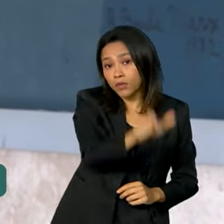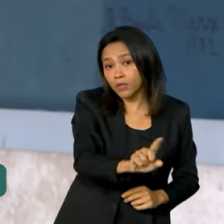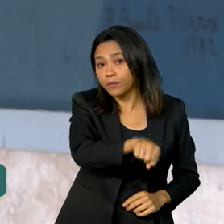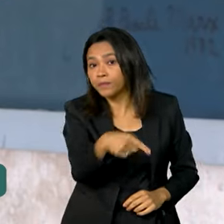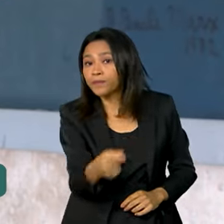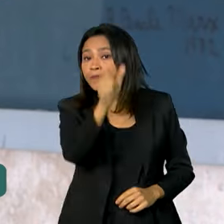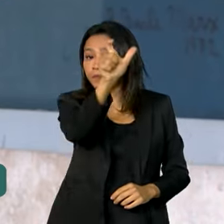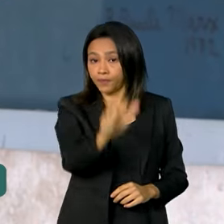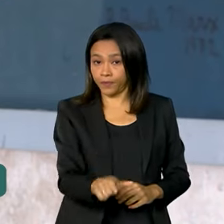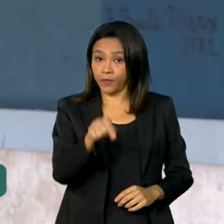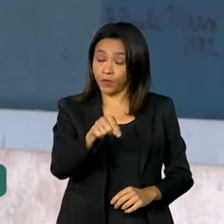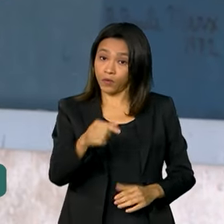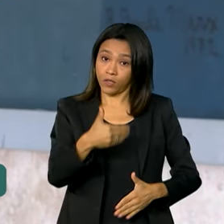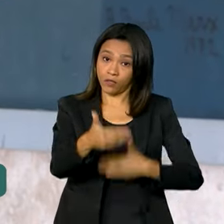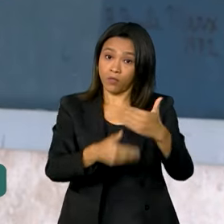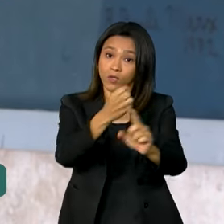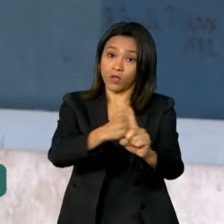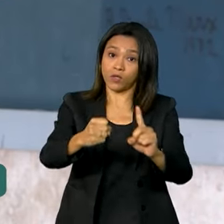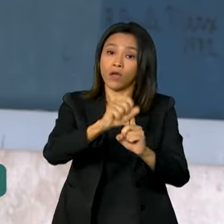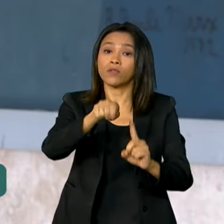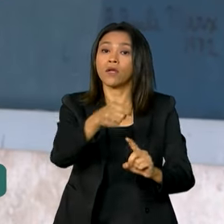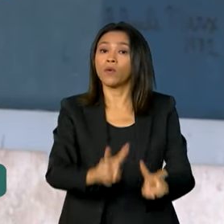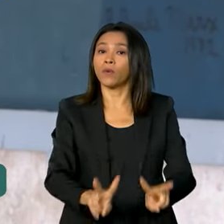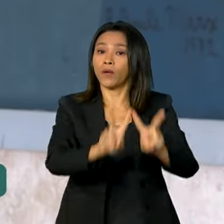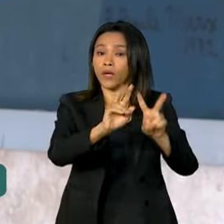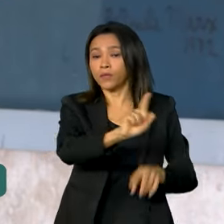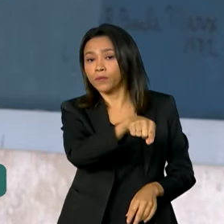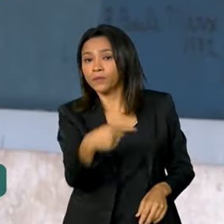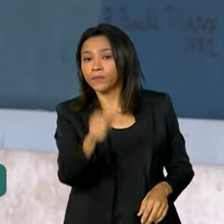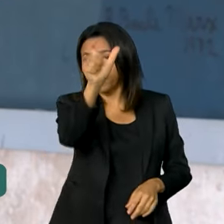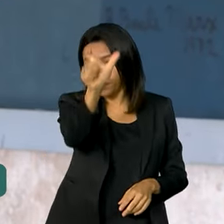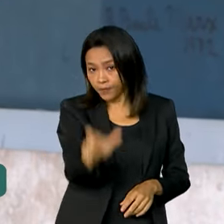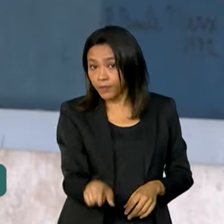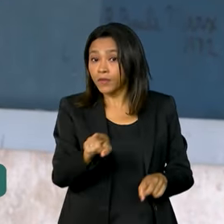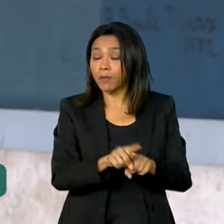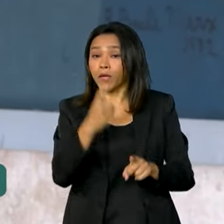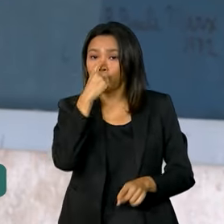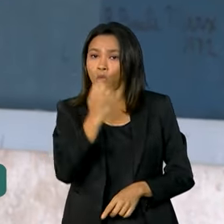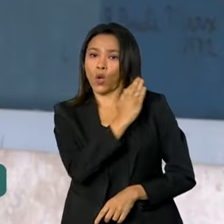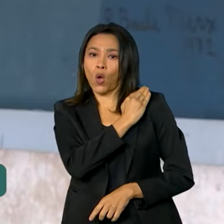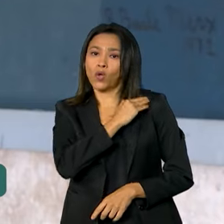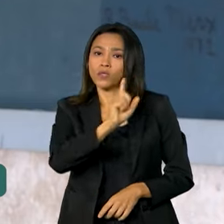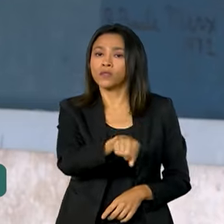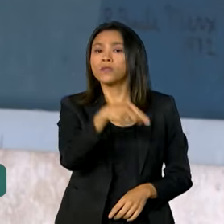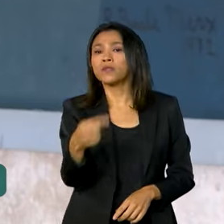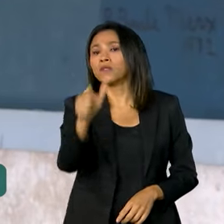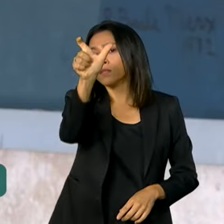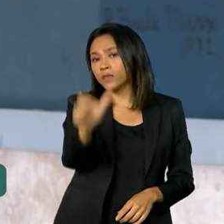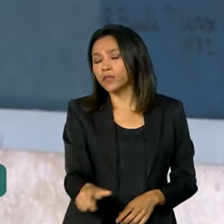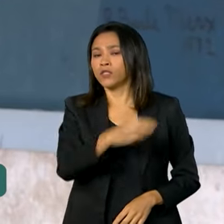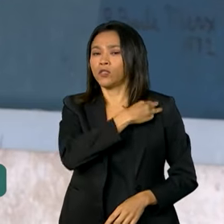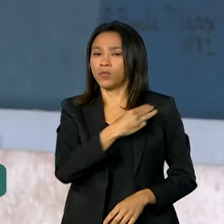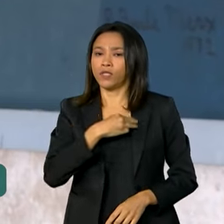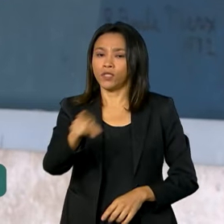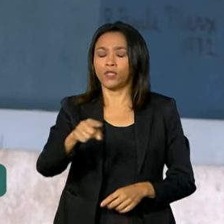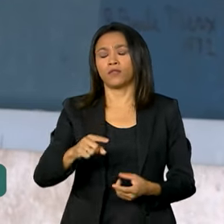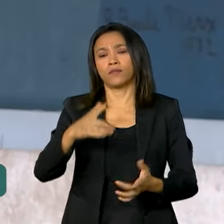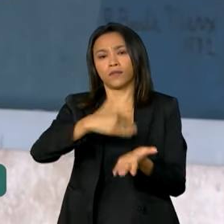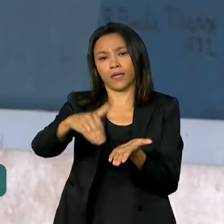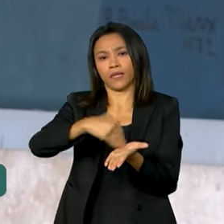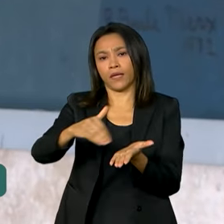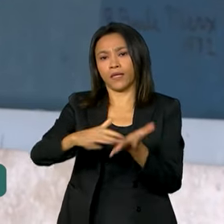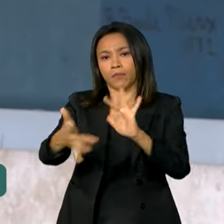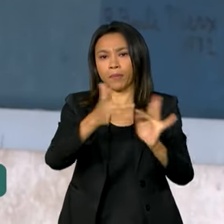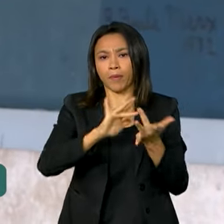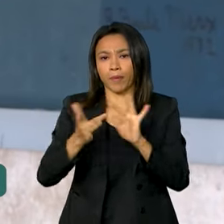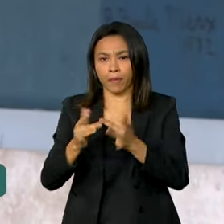do Desenvolvimento e Assistência Social, Wellington Dias, da Casa Civil, Rui Costa, e o ministro da Secretaria de Relações Institucionais,